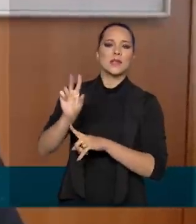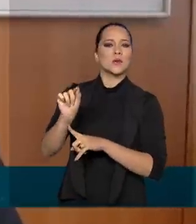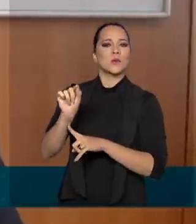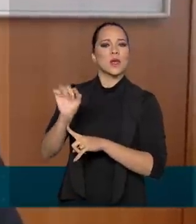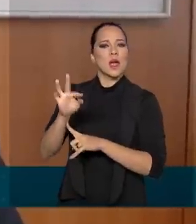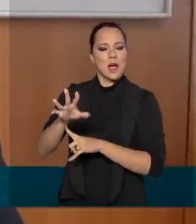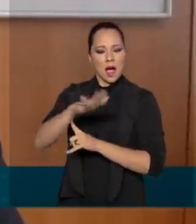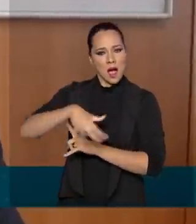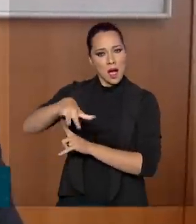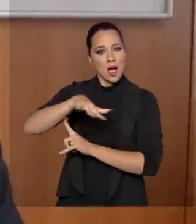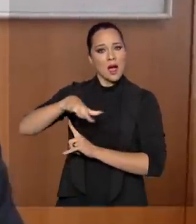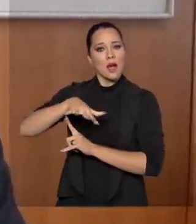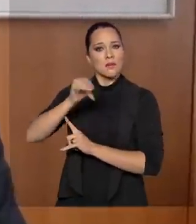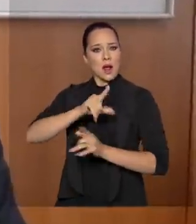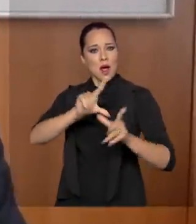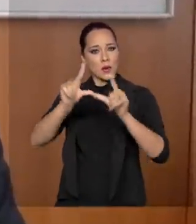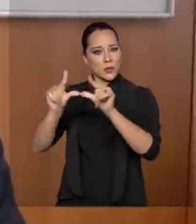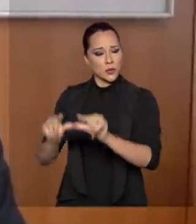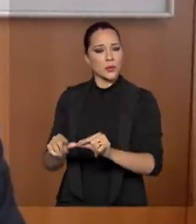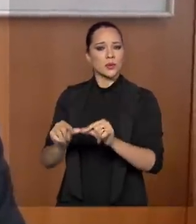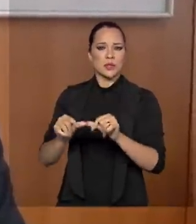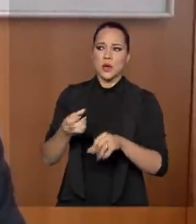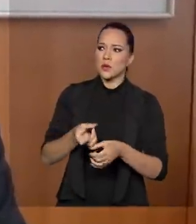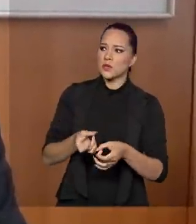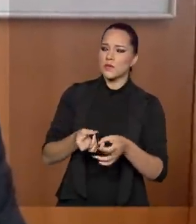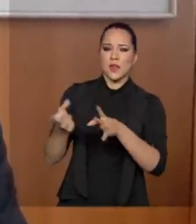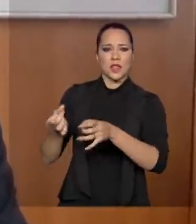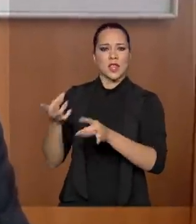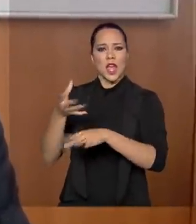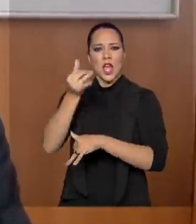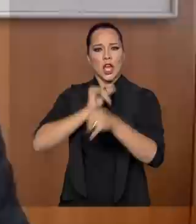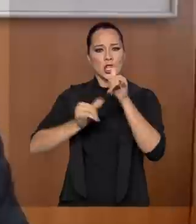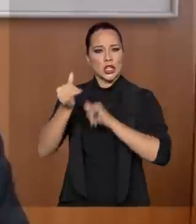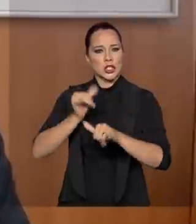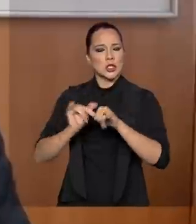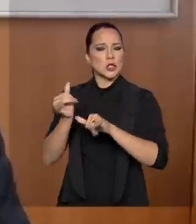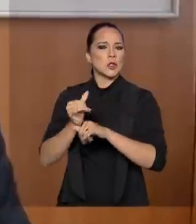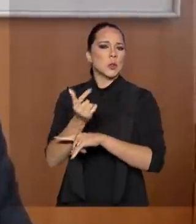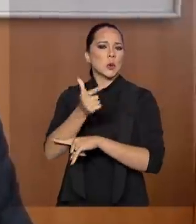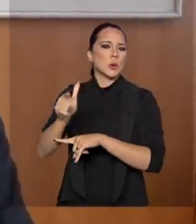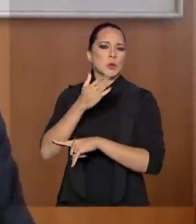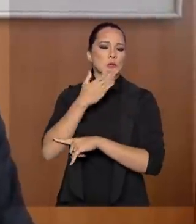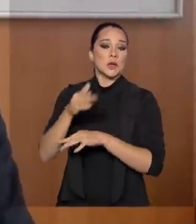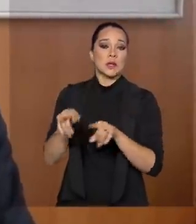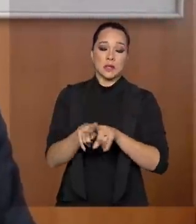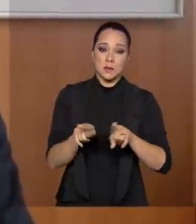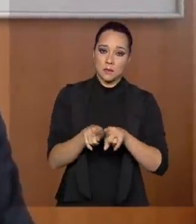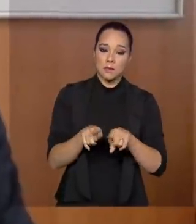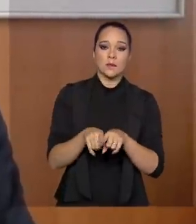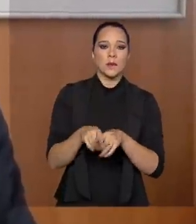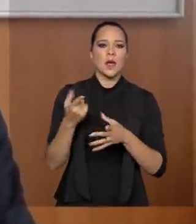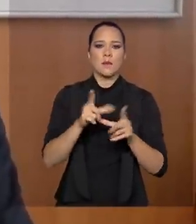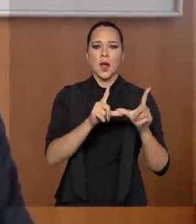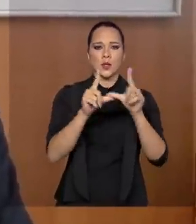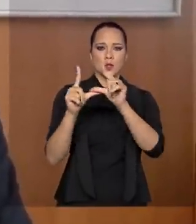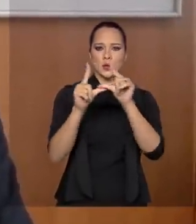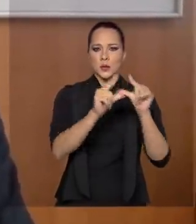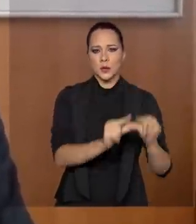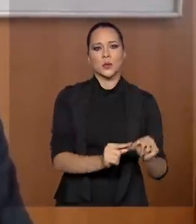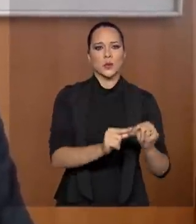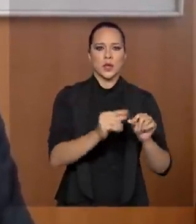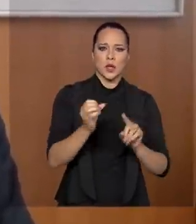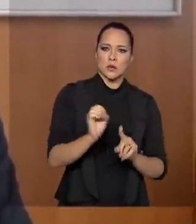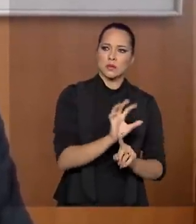competitiva para a redução de importações de energéticos fósseis e também para a redução de